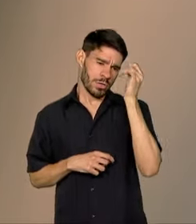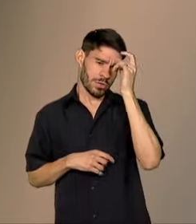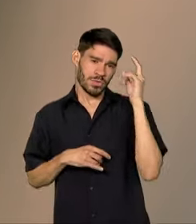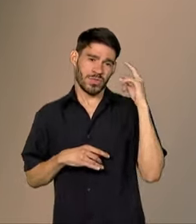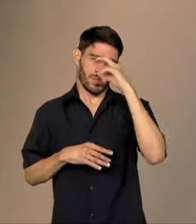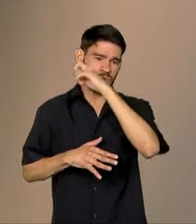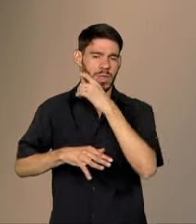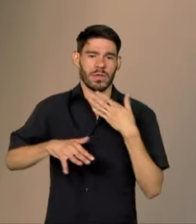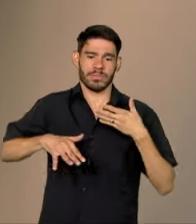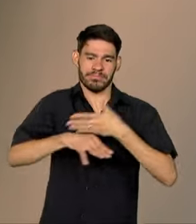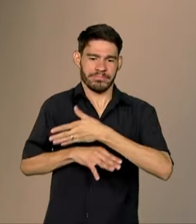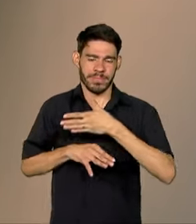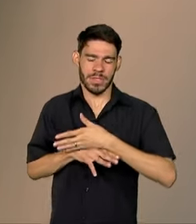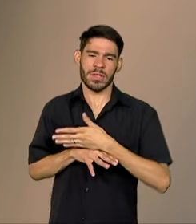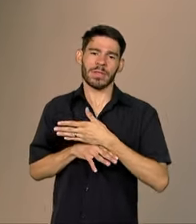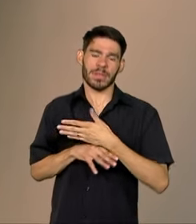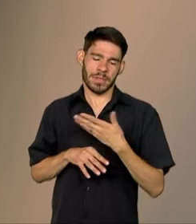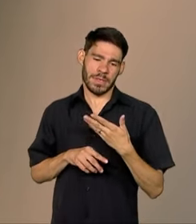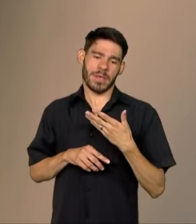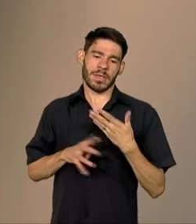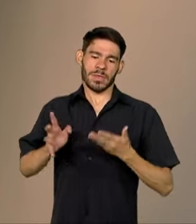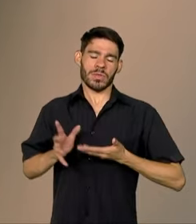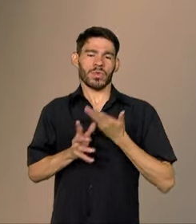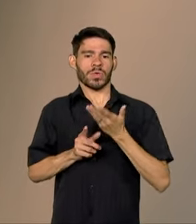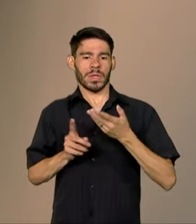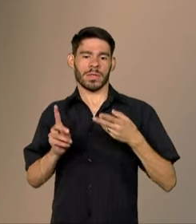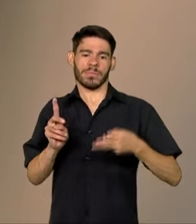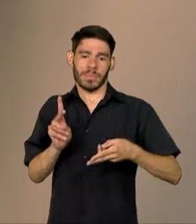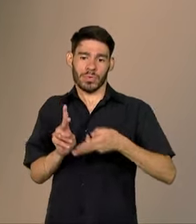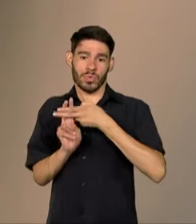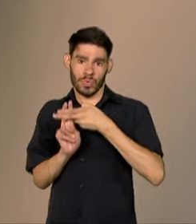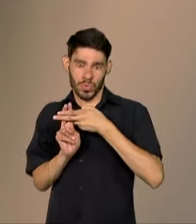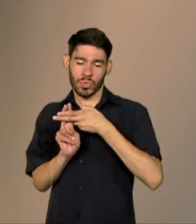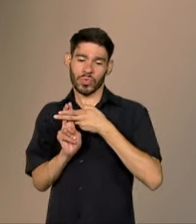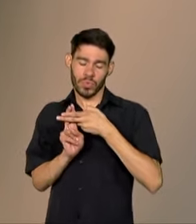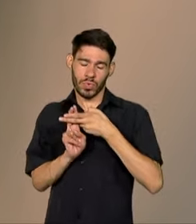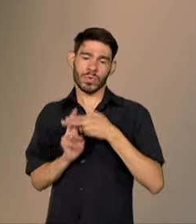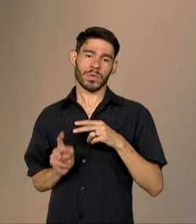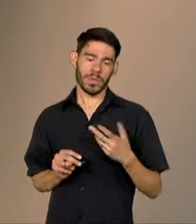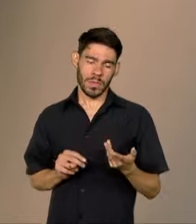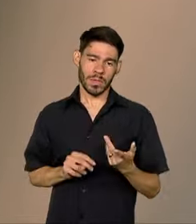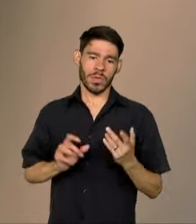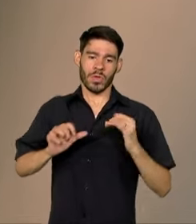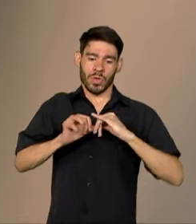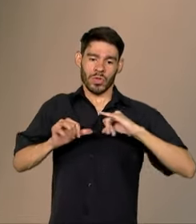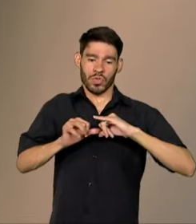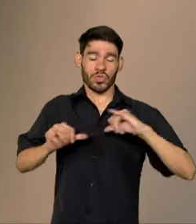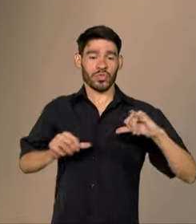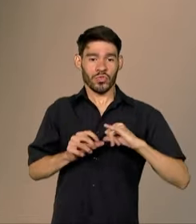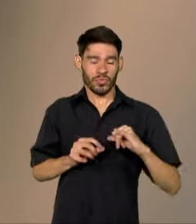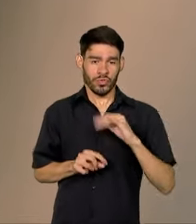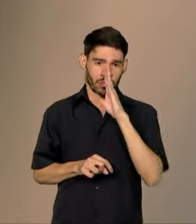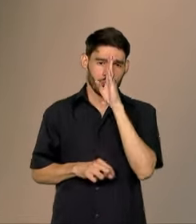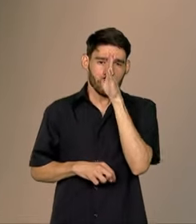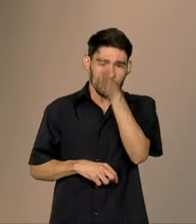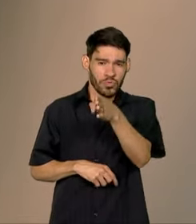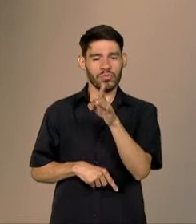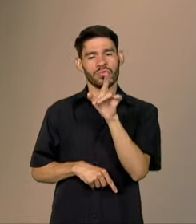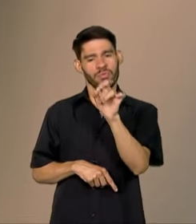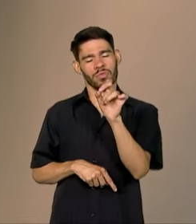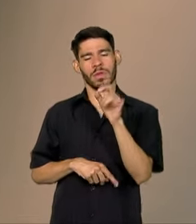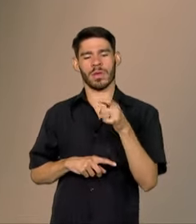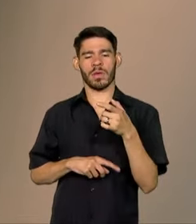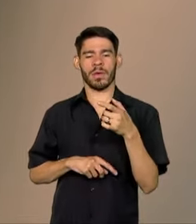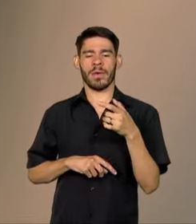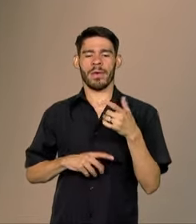de acesso ao serviço que é oferecido no SUS para todo mundo. Então, a campanha se centra justamente